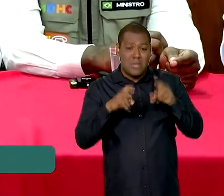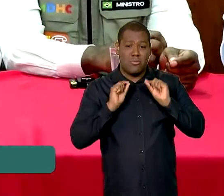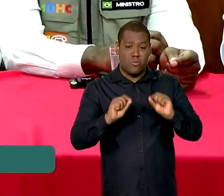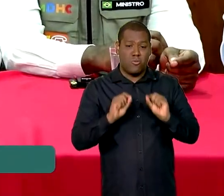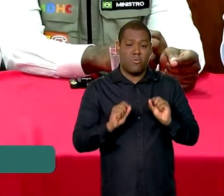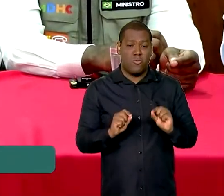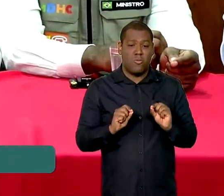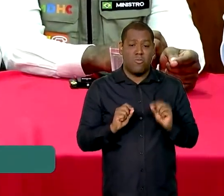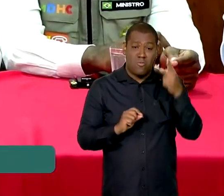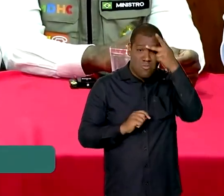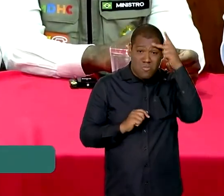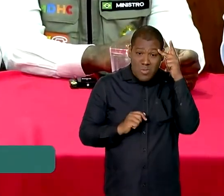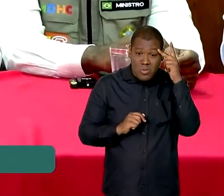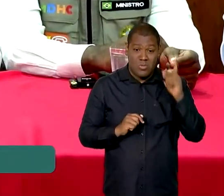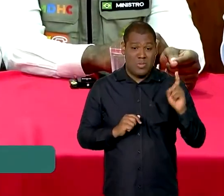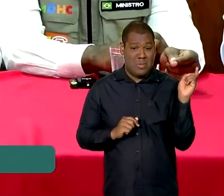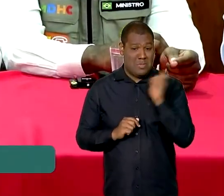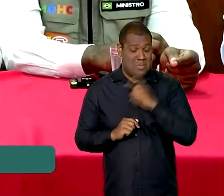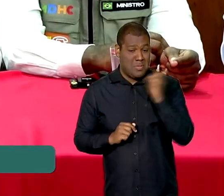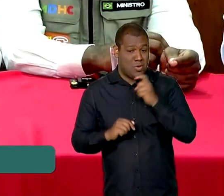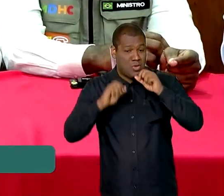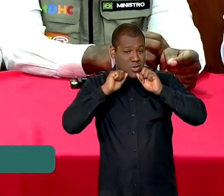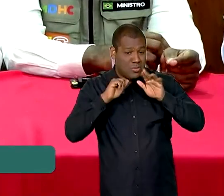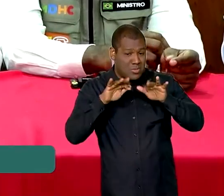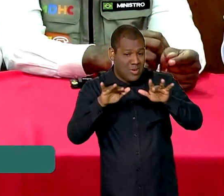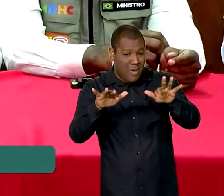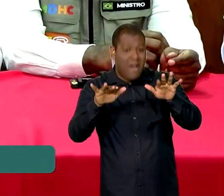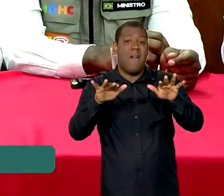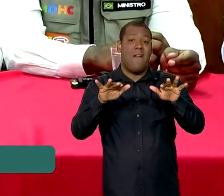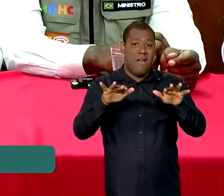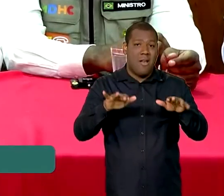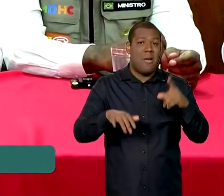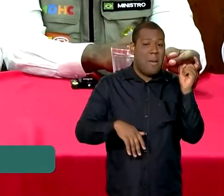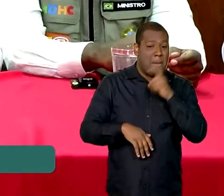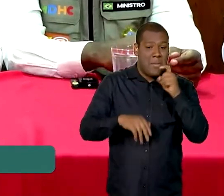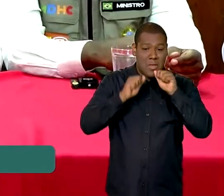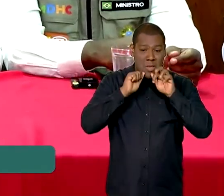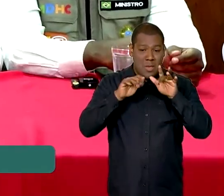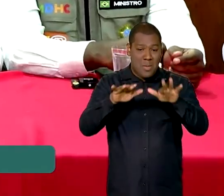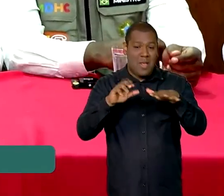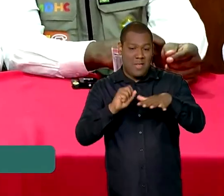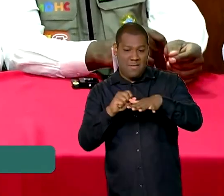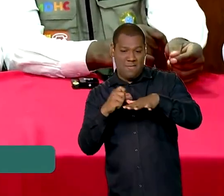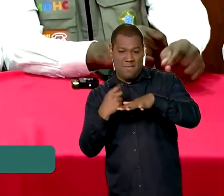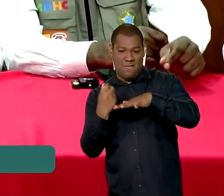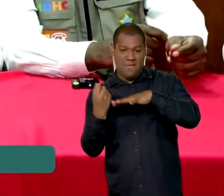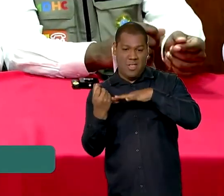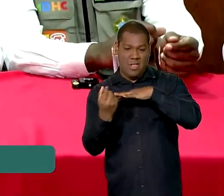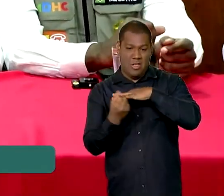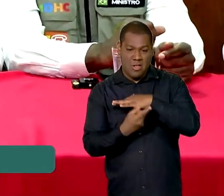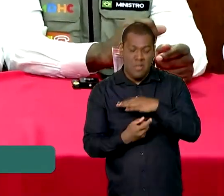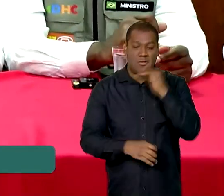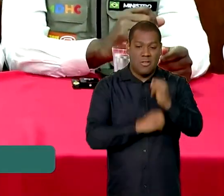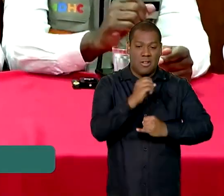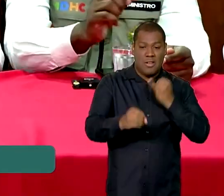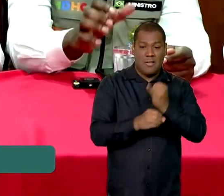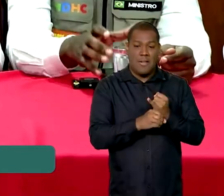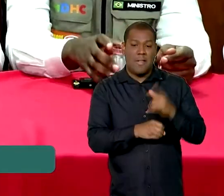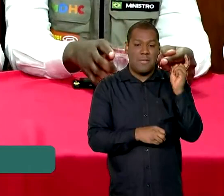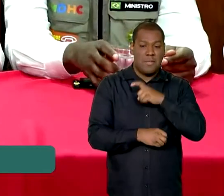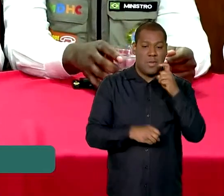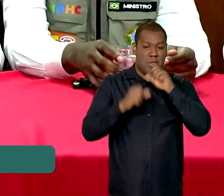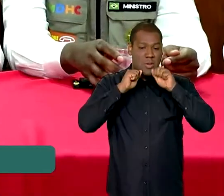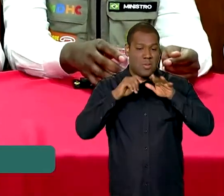de contra-informação, de disseminação de mentiras e de fake news que hoje é altamente